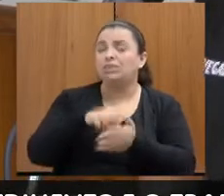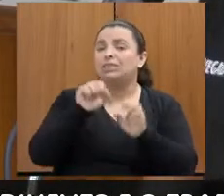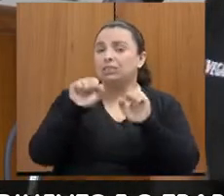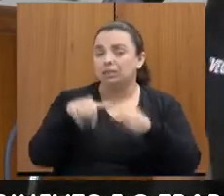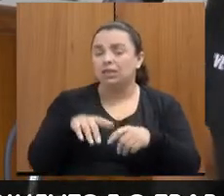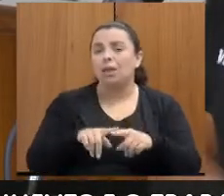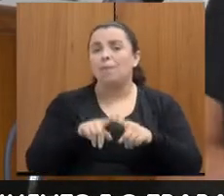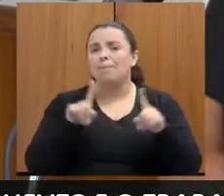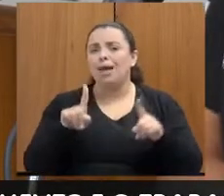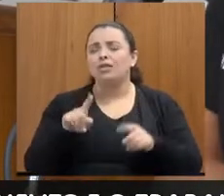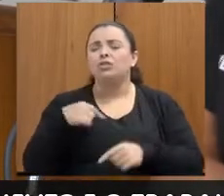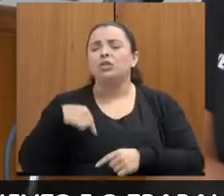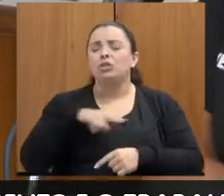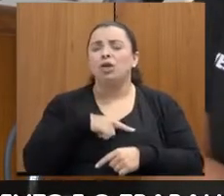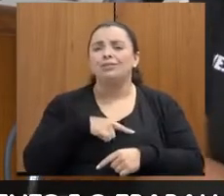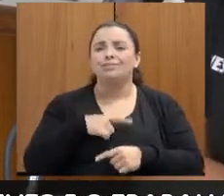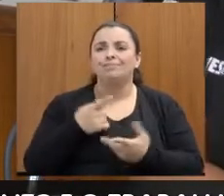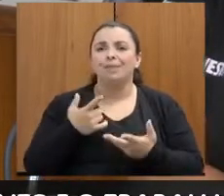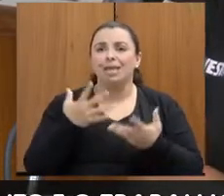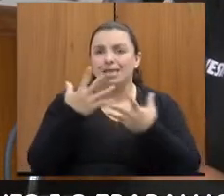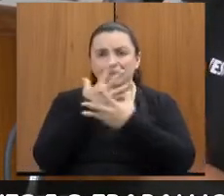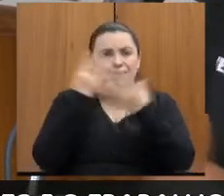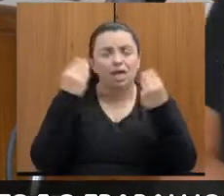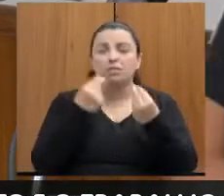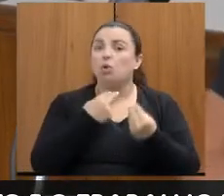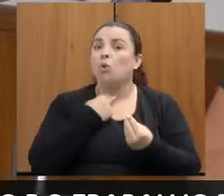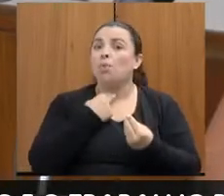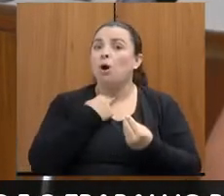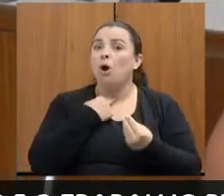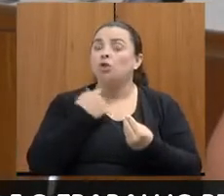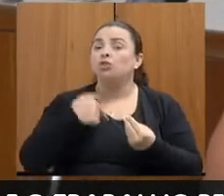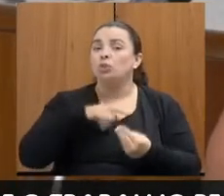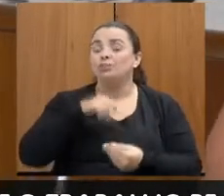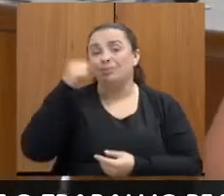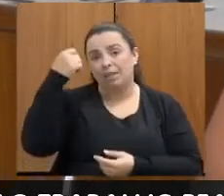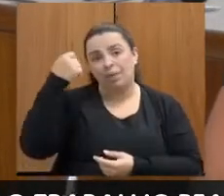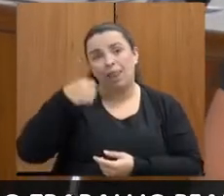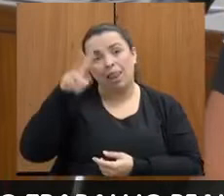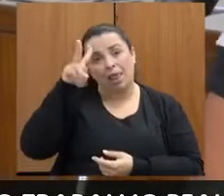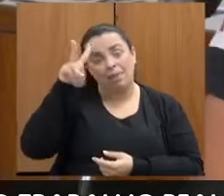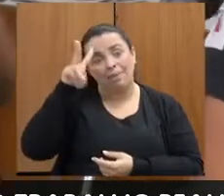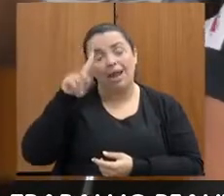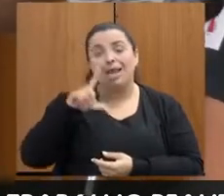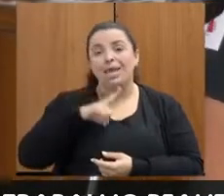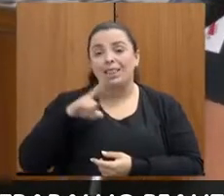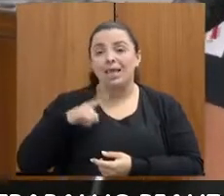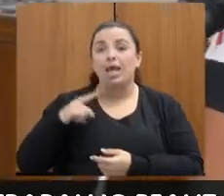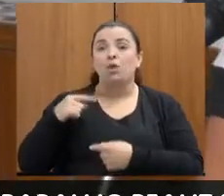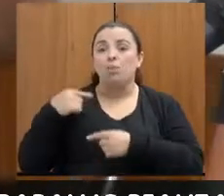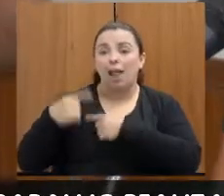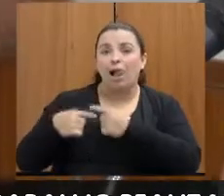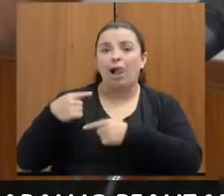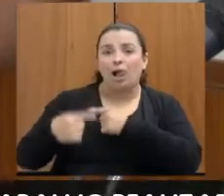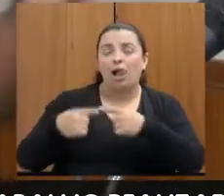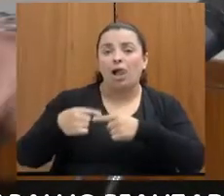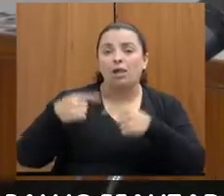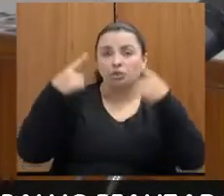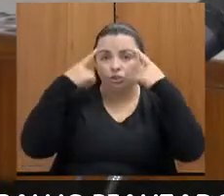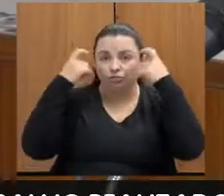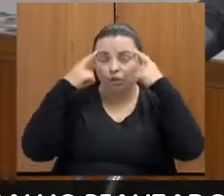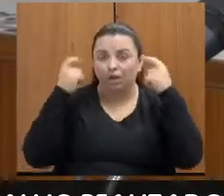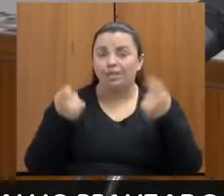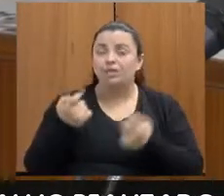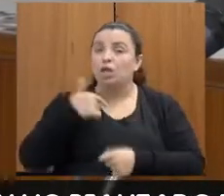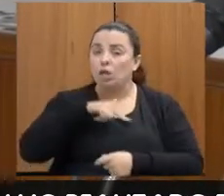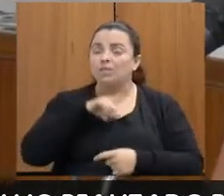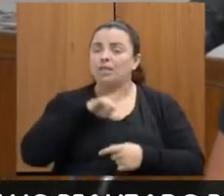público que a gente atende que a gente precisa, a gente está lidando com o ciclo da violência e, para além da responsabilização criminal, que é o nosso papel legal,